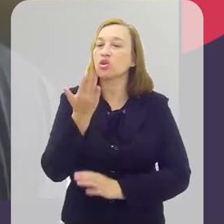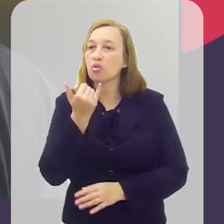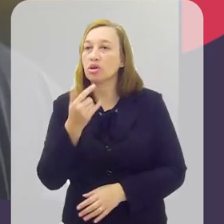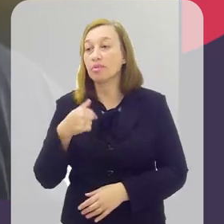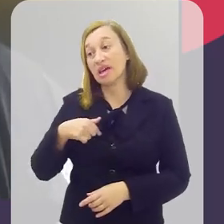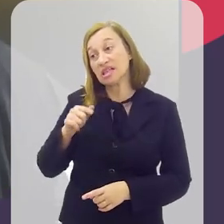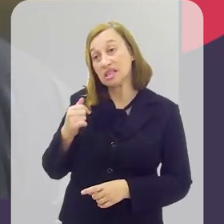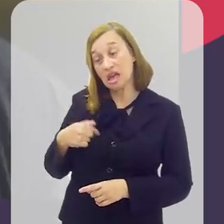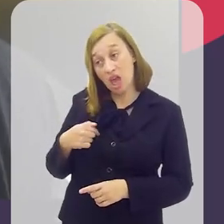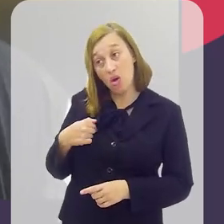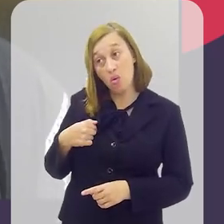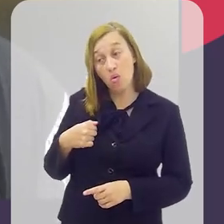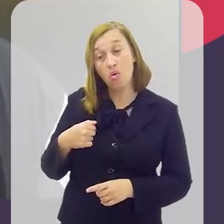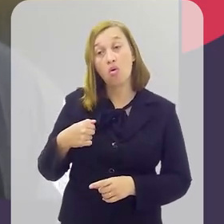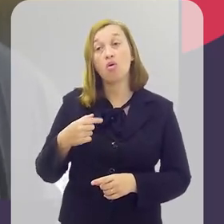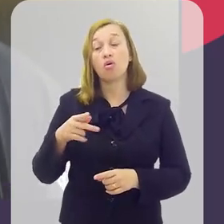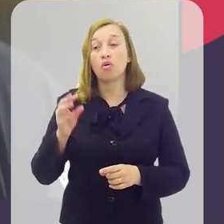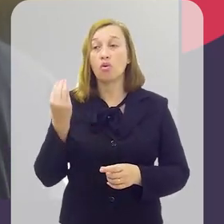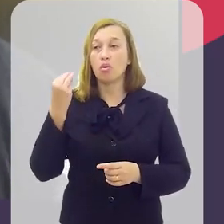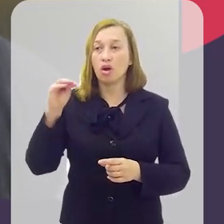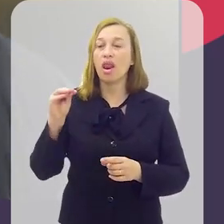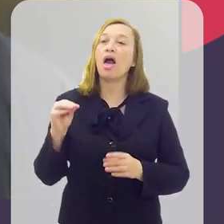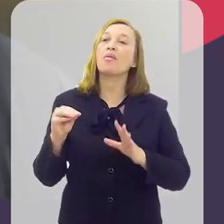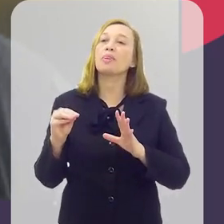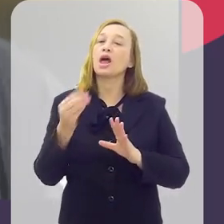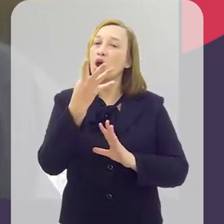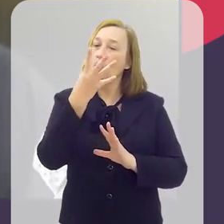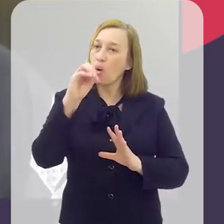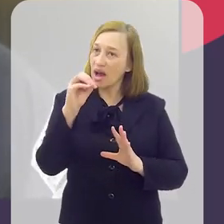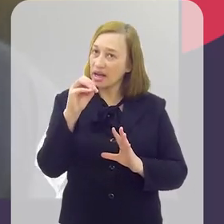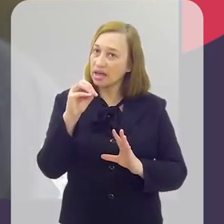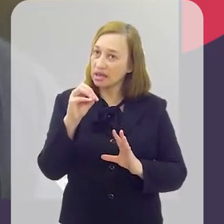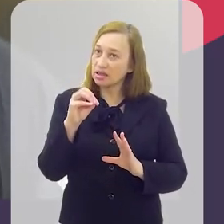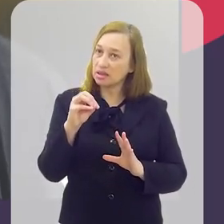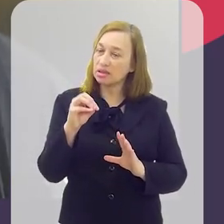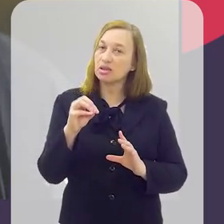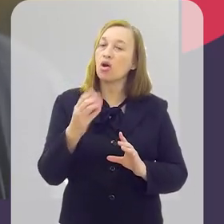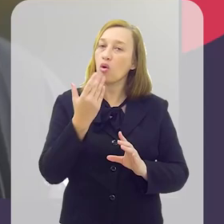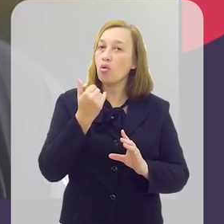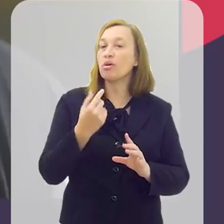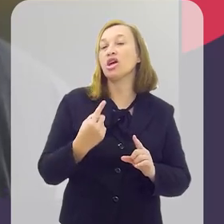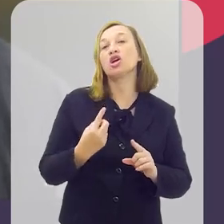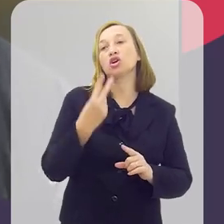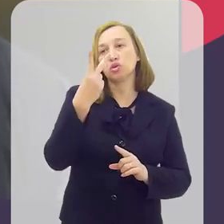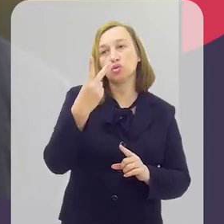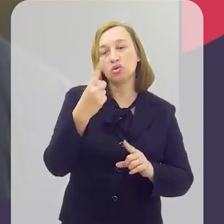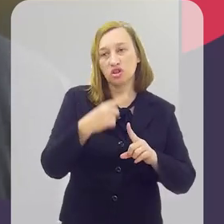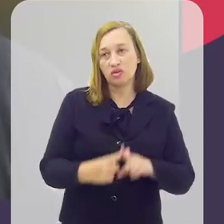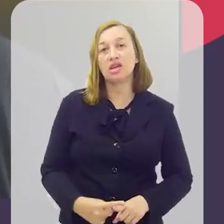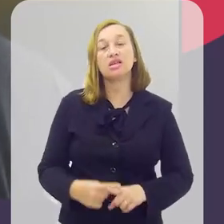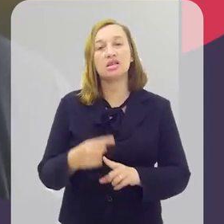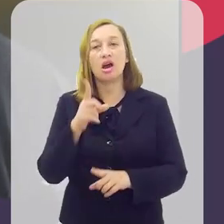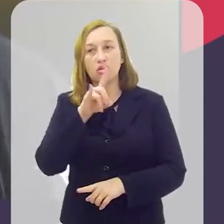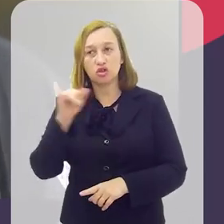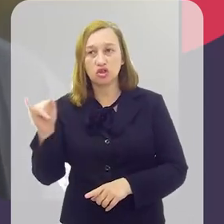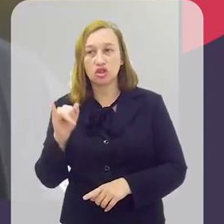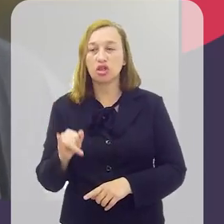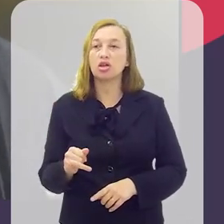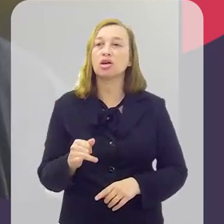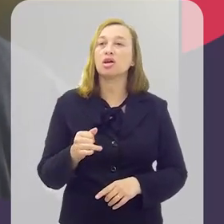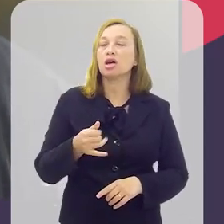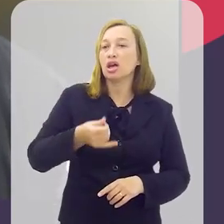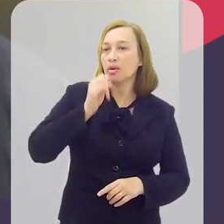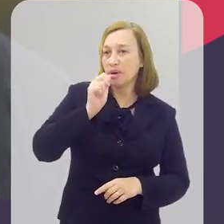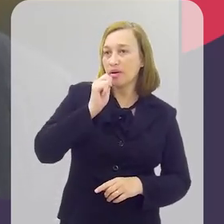coloquei R$ 40, porque se ele trabalha 12h, seria necessário que ele se alimentasse duas vezes. Então, eu botei R$ 40 de comida e bebida